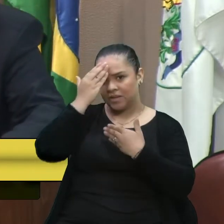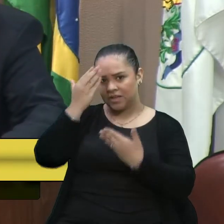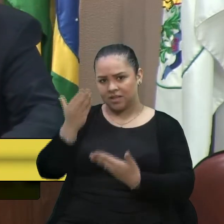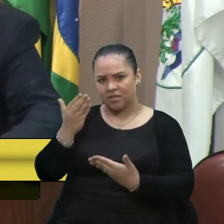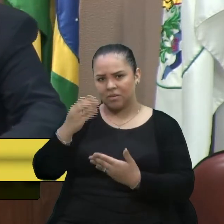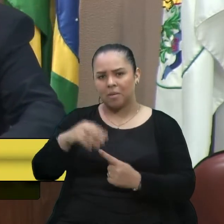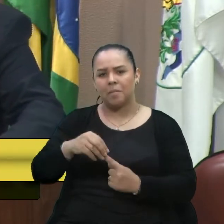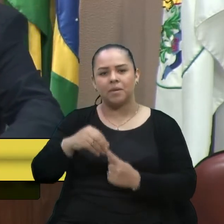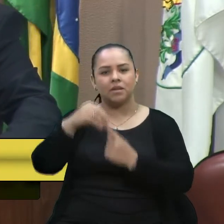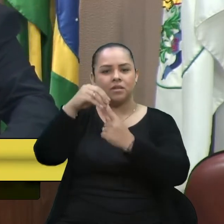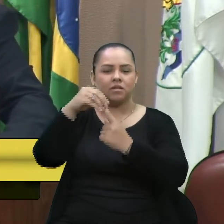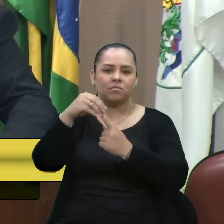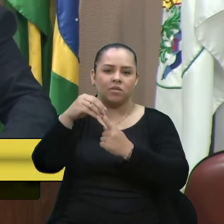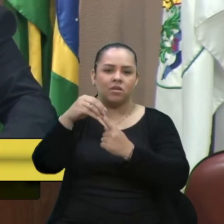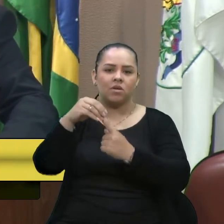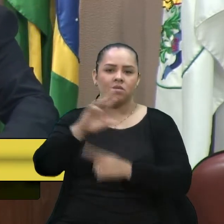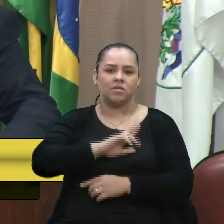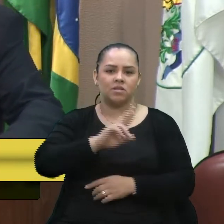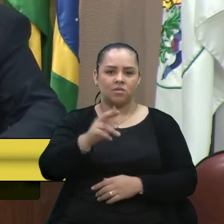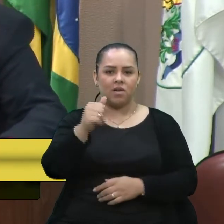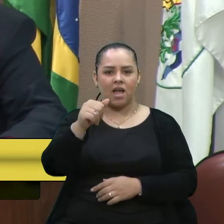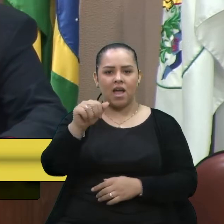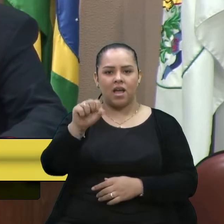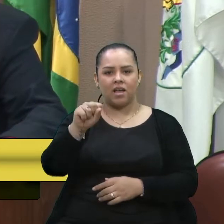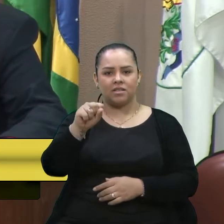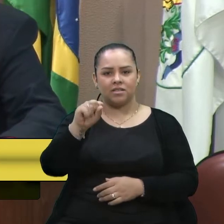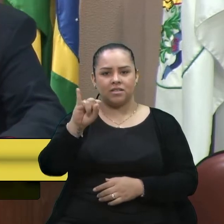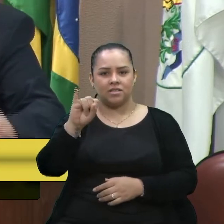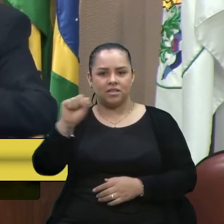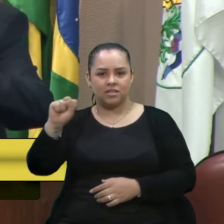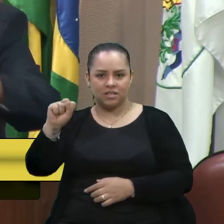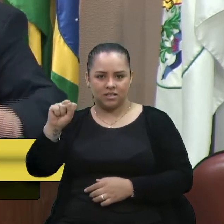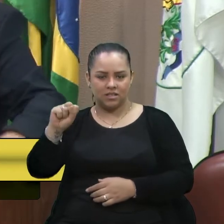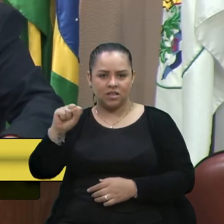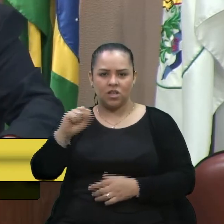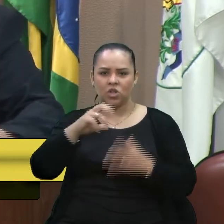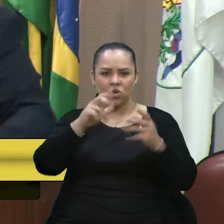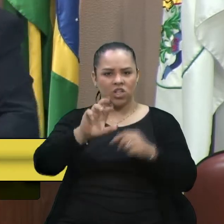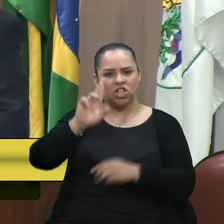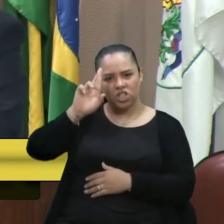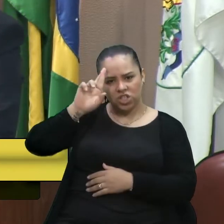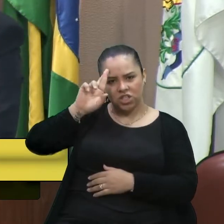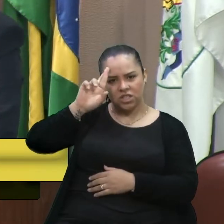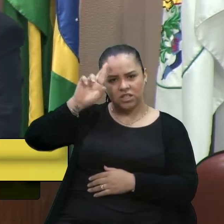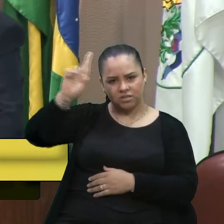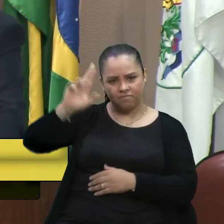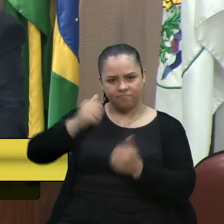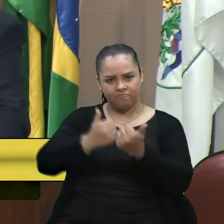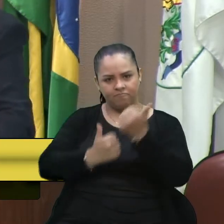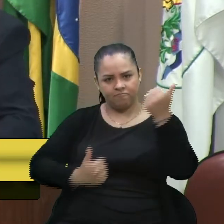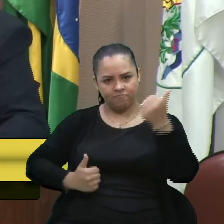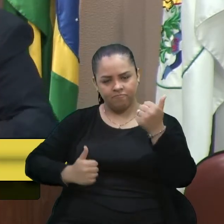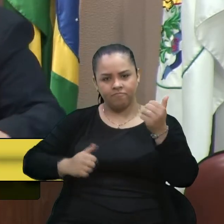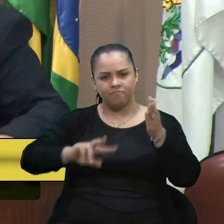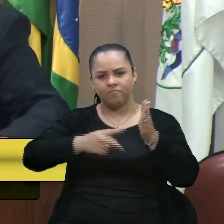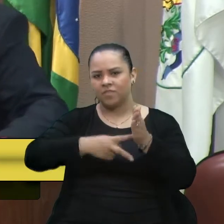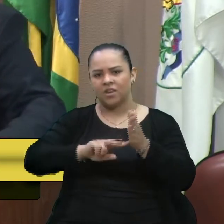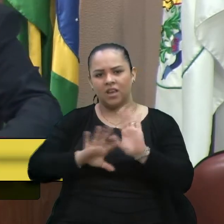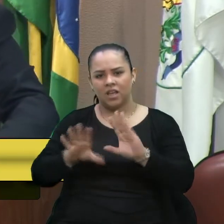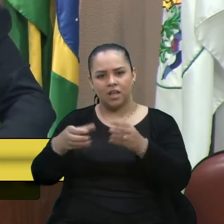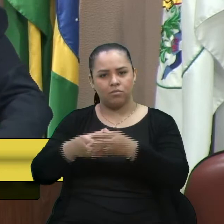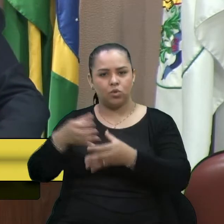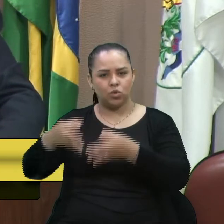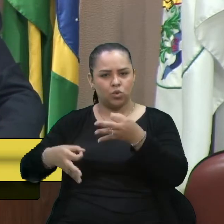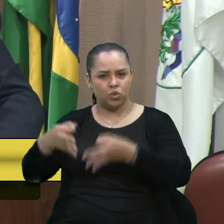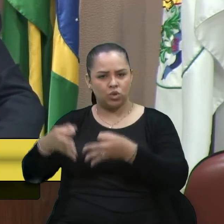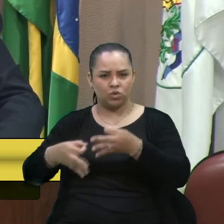em nome do Assis, toda a direção do sindicato, toda a equipe do jurídico, do sindicato,